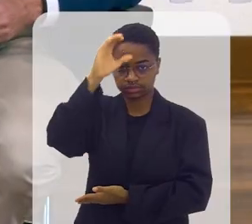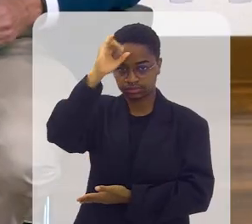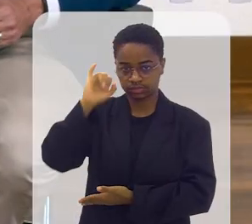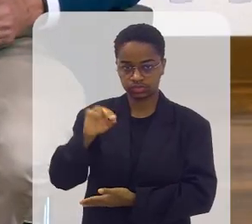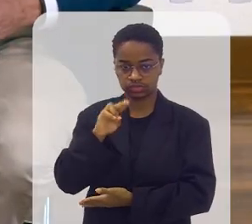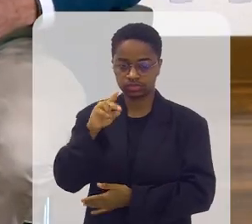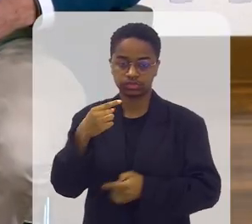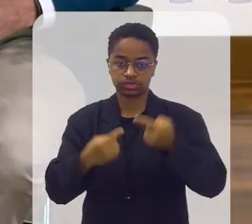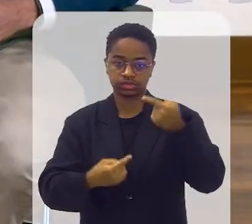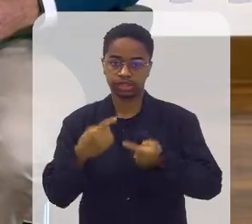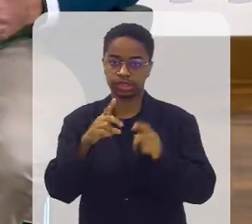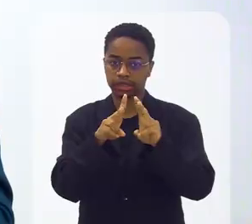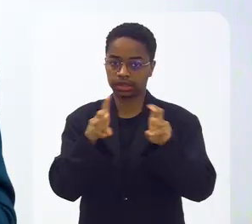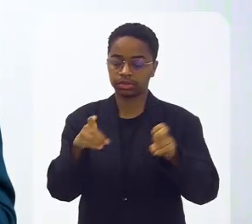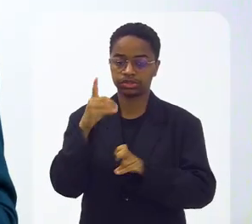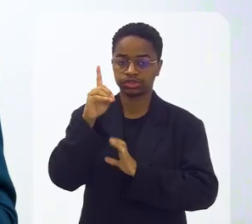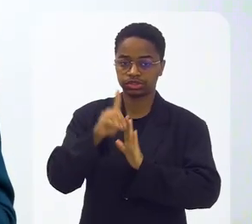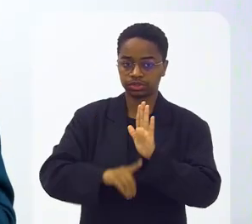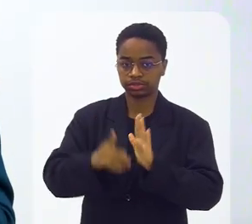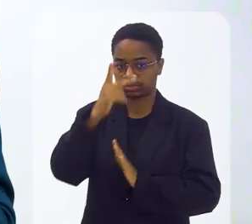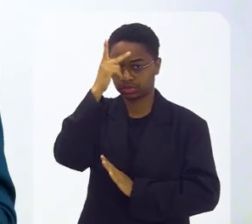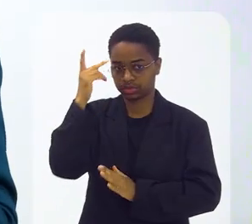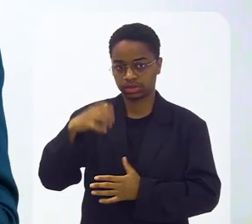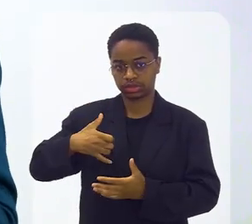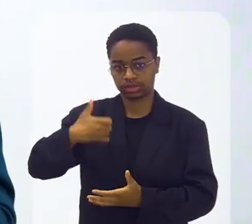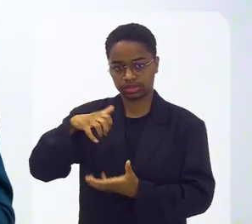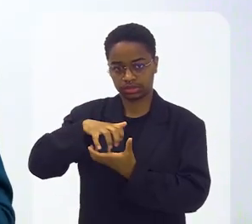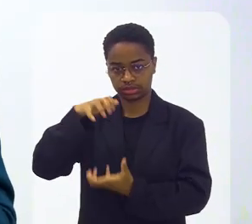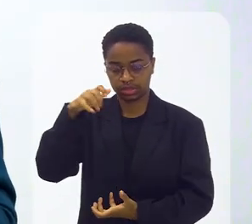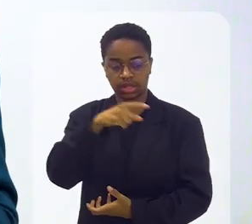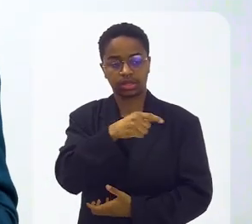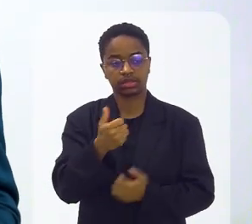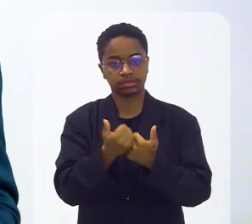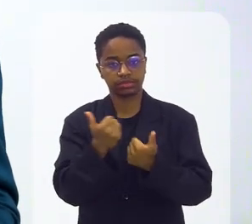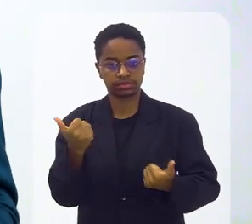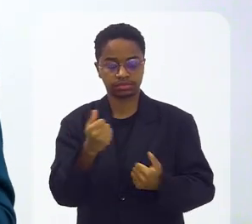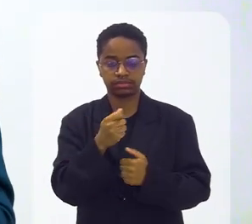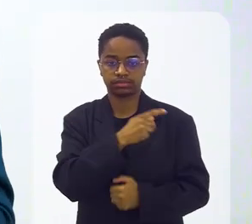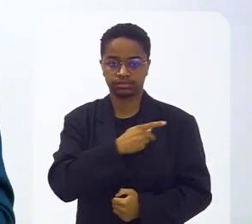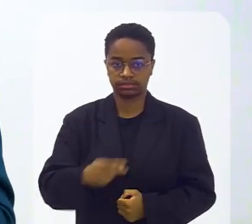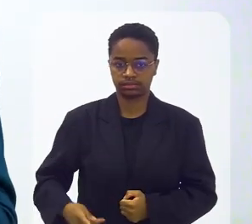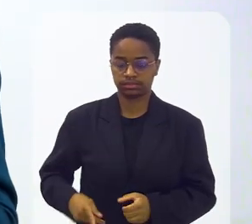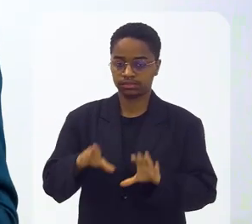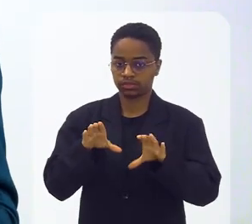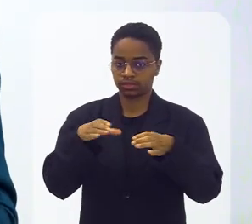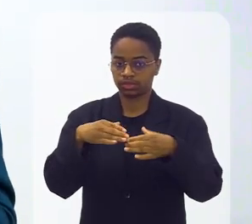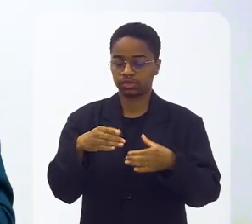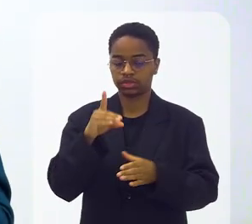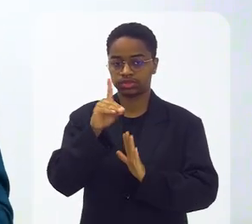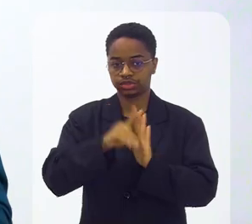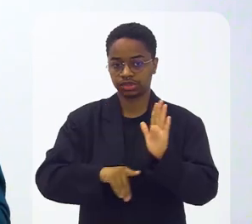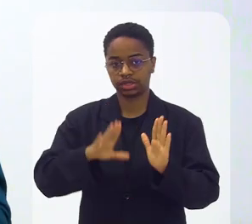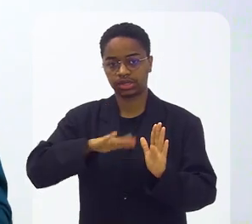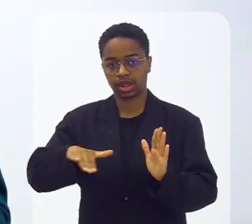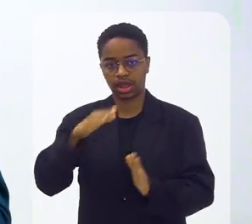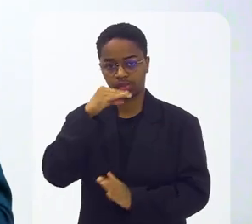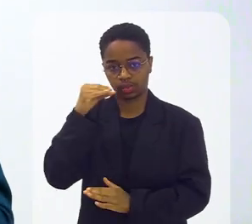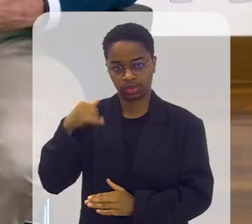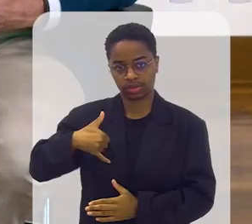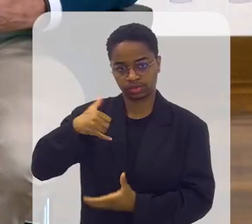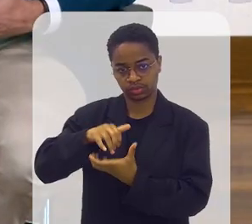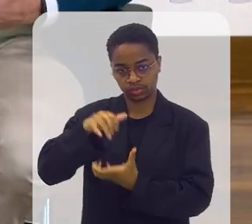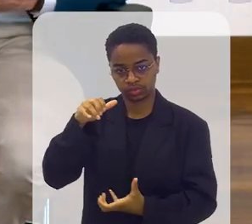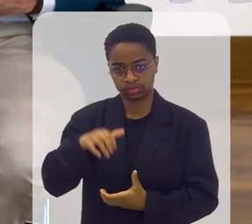debatendo o tema dos direitos da pessoa idosa. A deputada é vice-presidenta da Comissão de Direitos da Criança, do